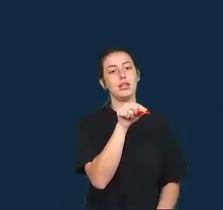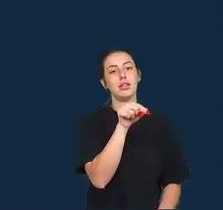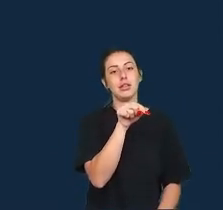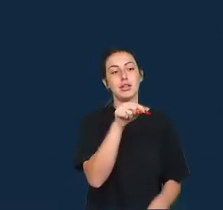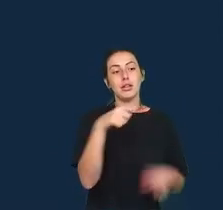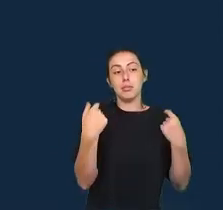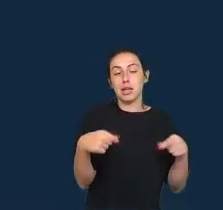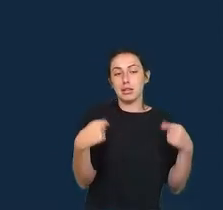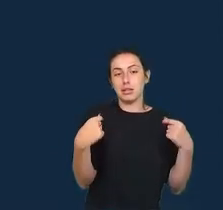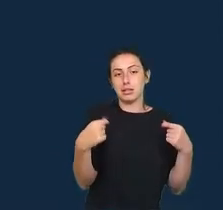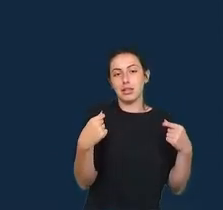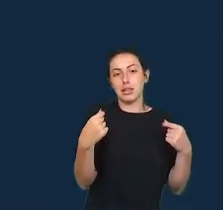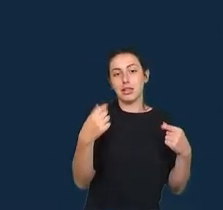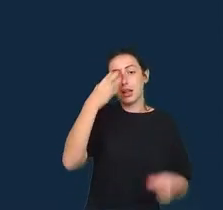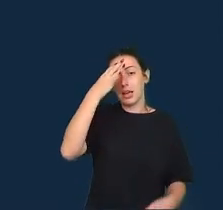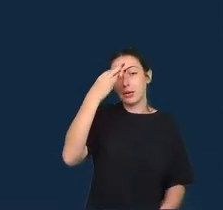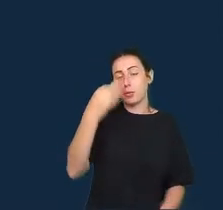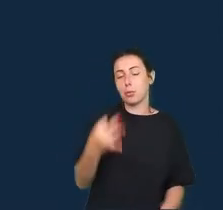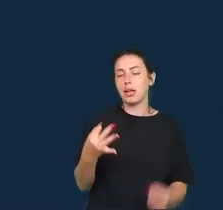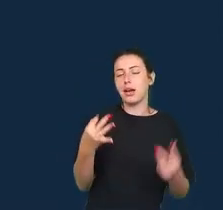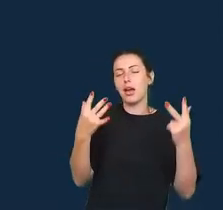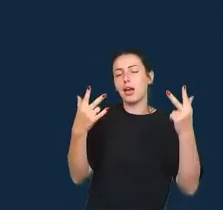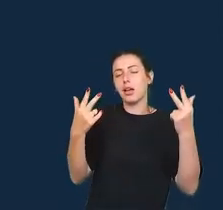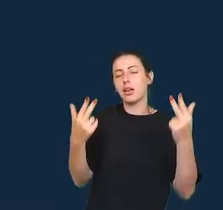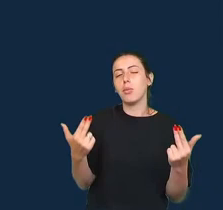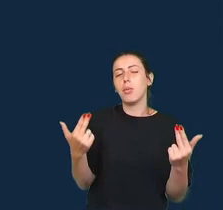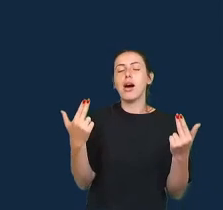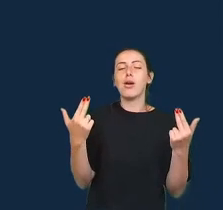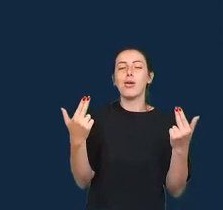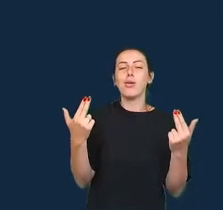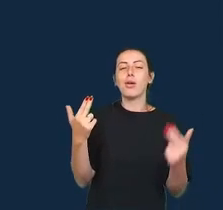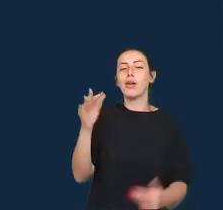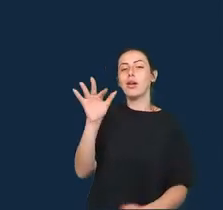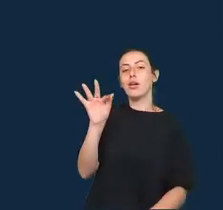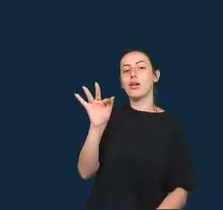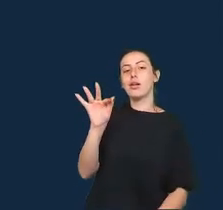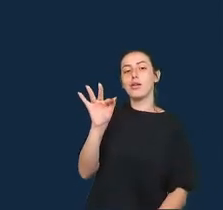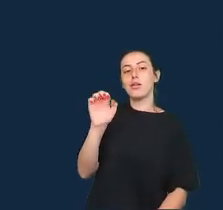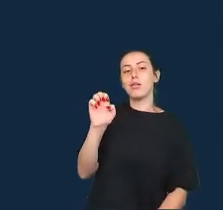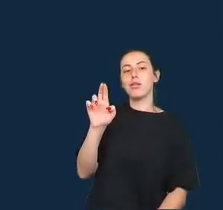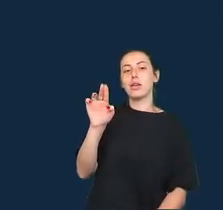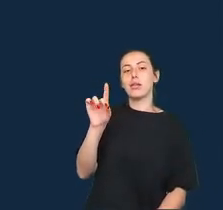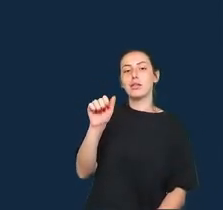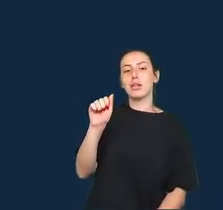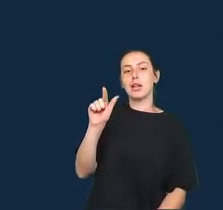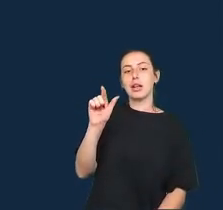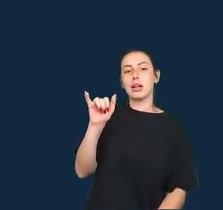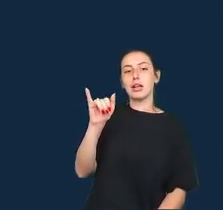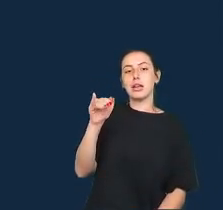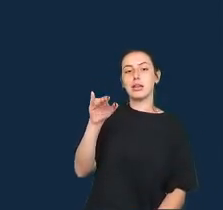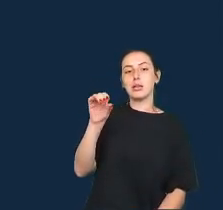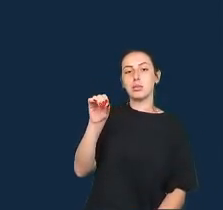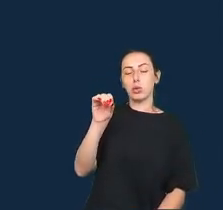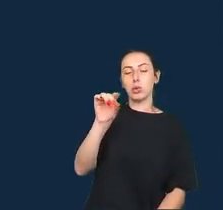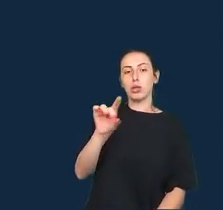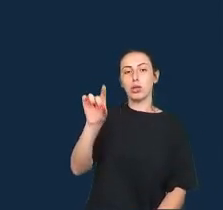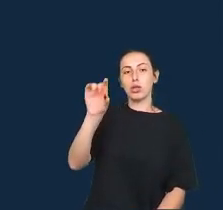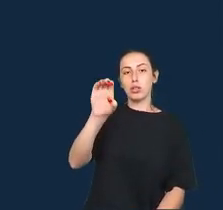feudalismo de dados. nesse termo se baseia no